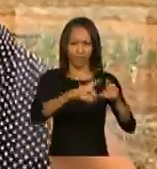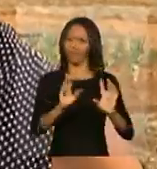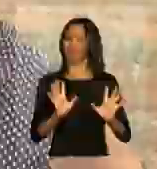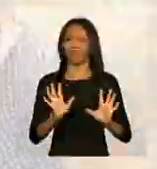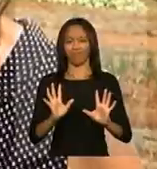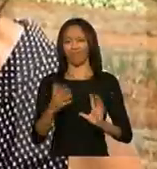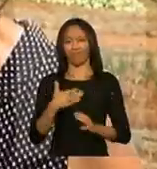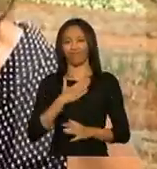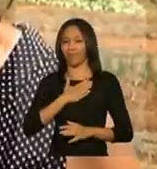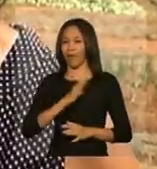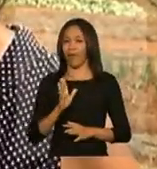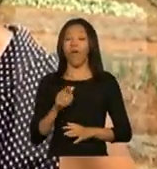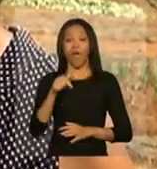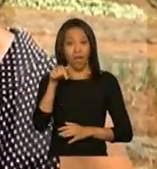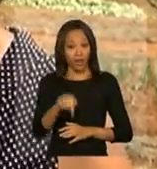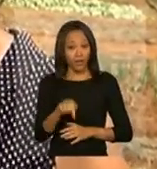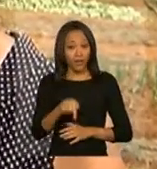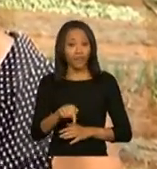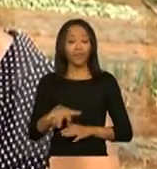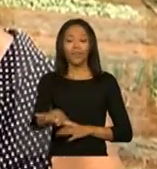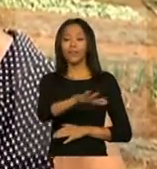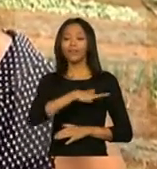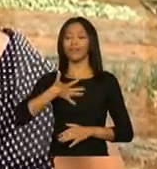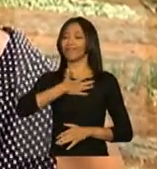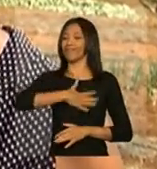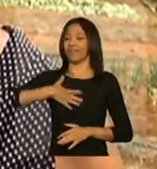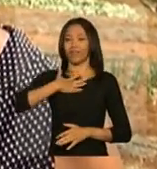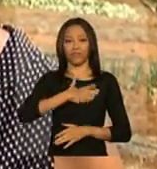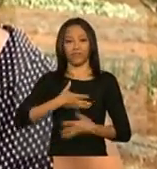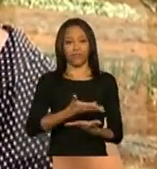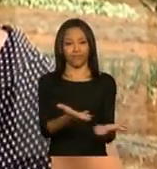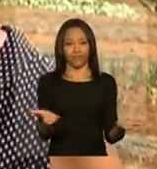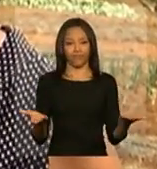não troca não. Que pra mim é... Representa tudo, né?